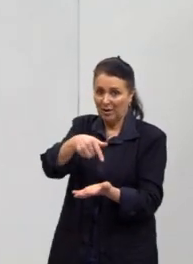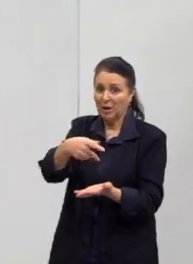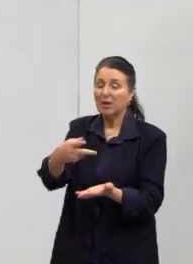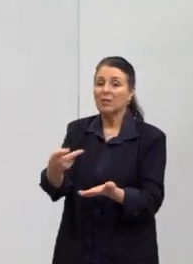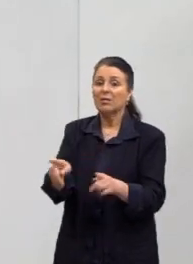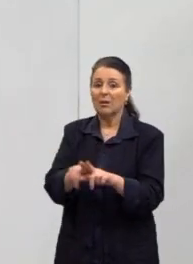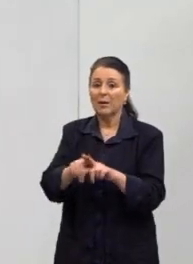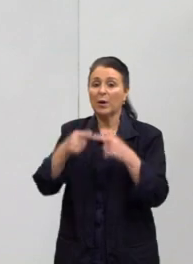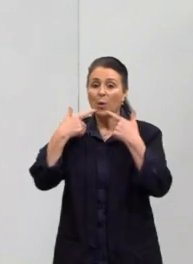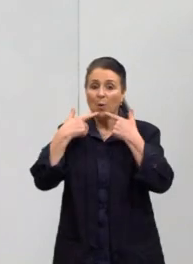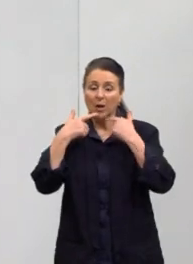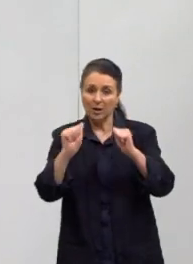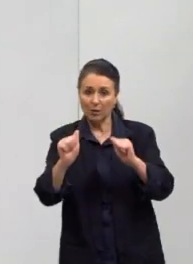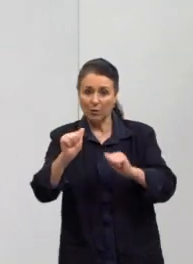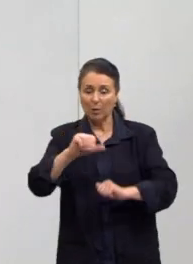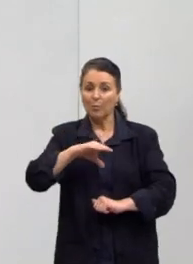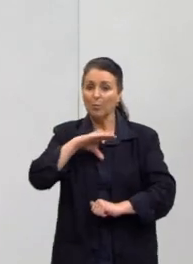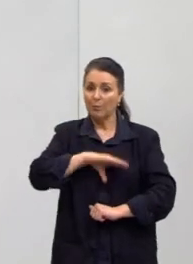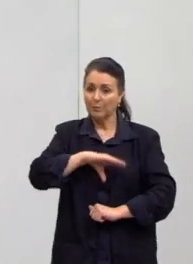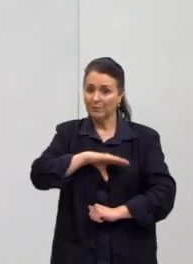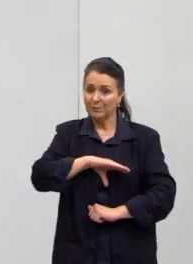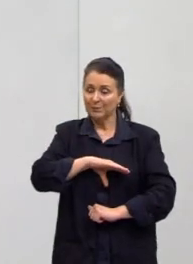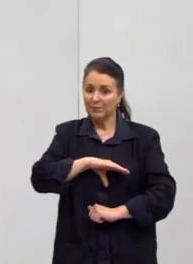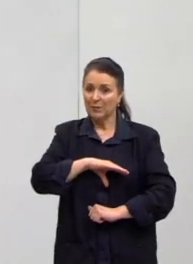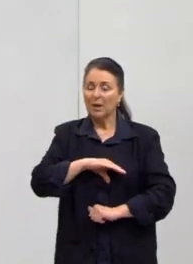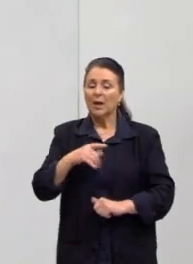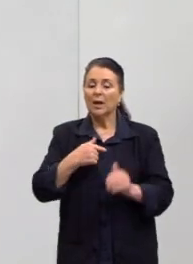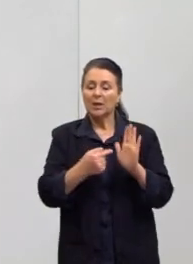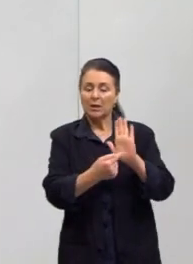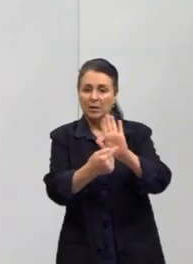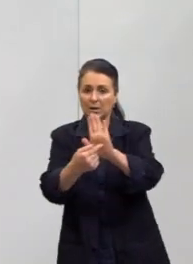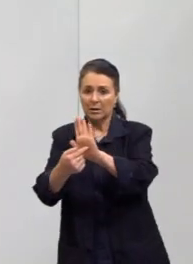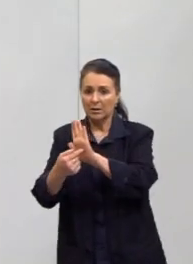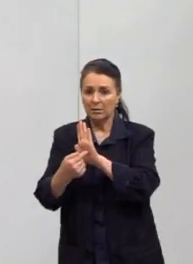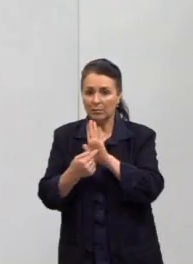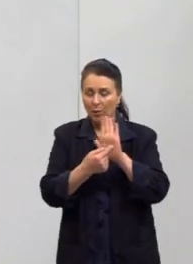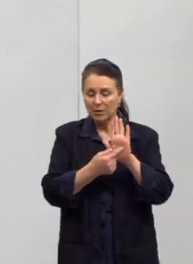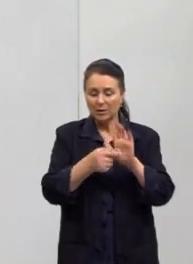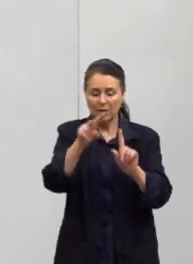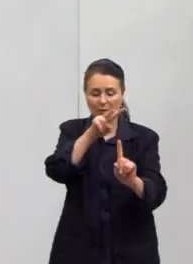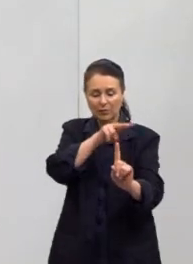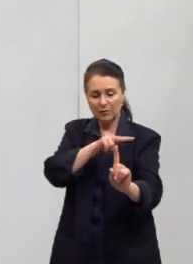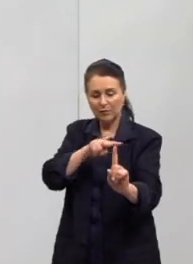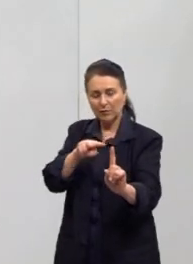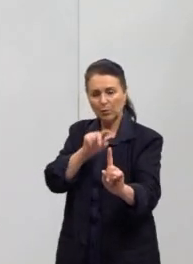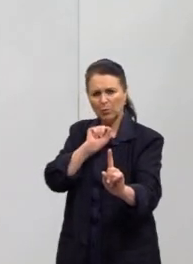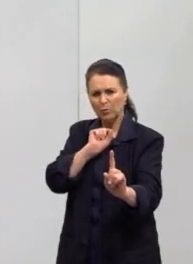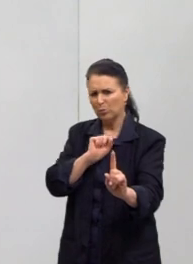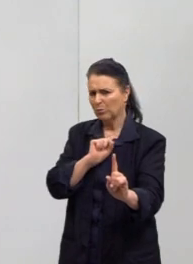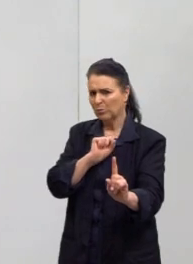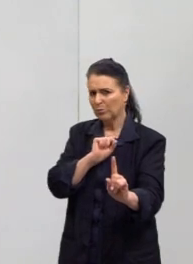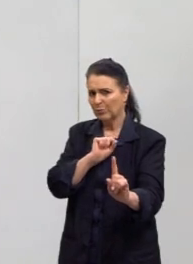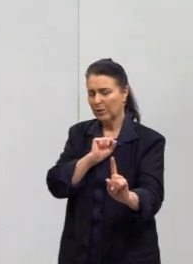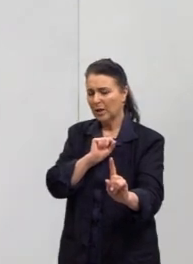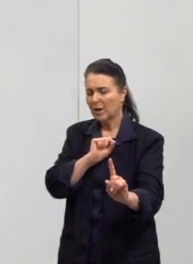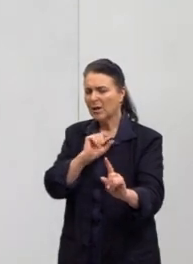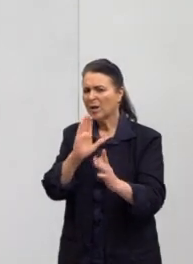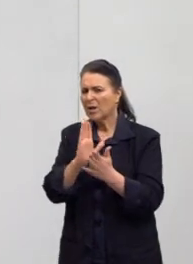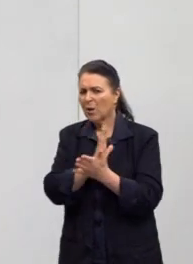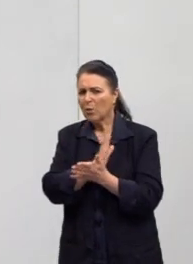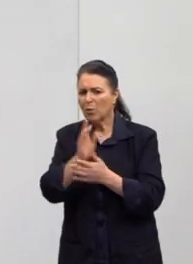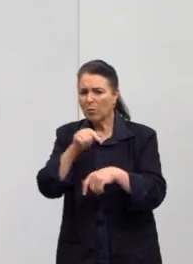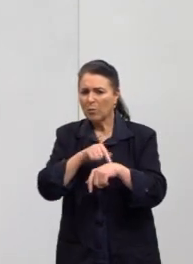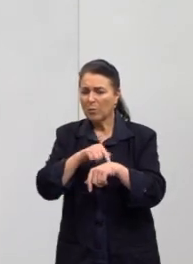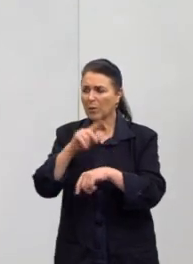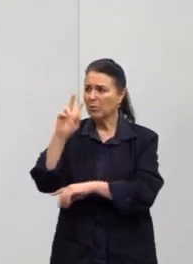crítica é bastante importante para esse momento, porque traz essa visão de que de algum momento da